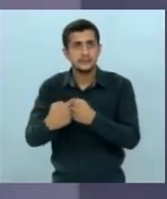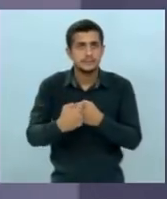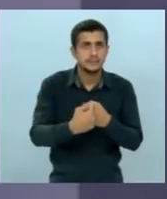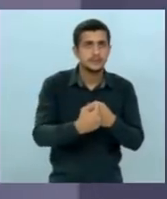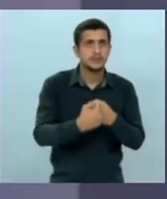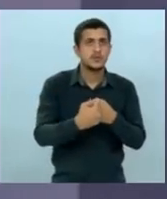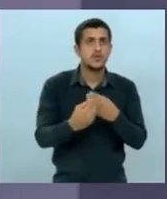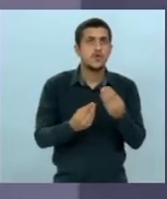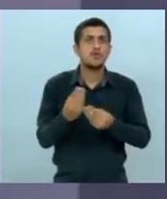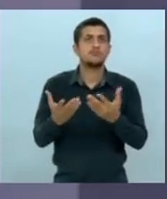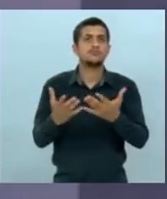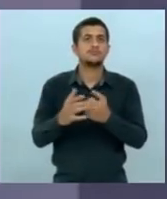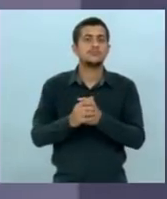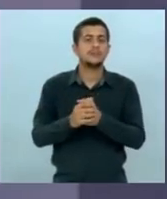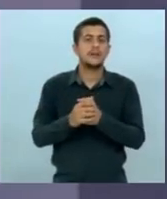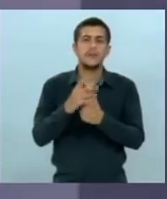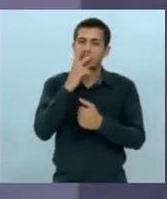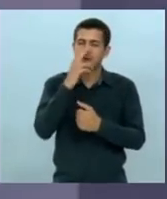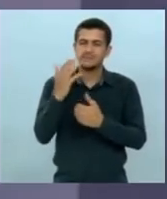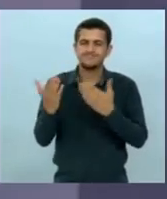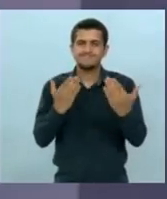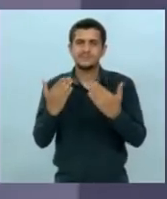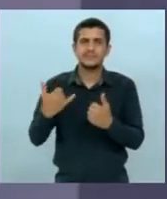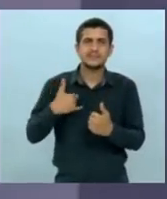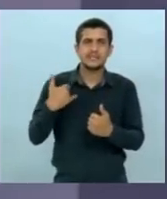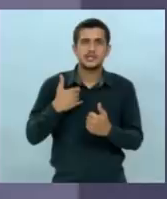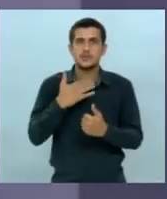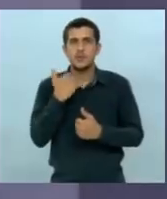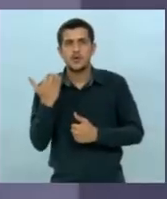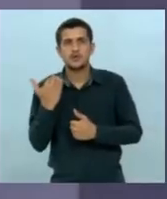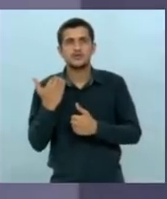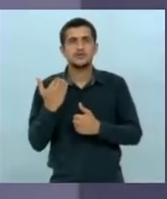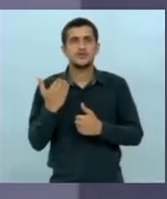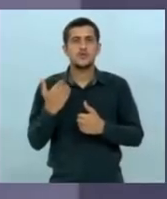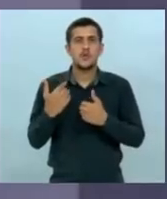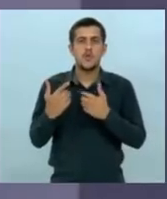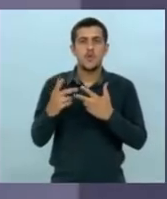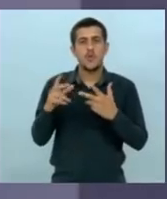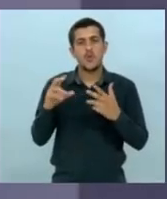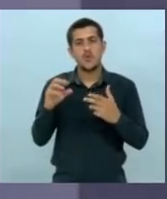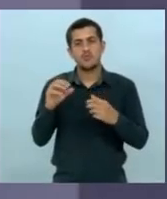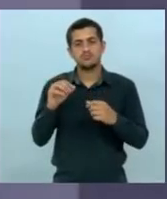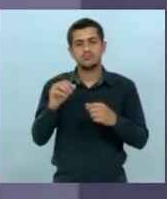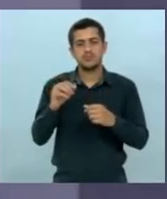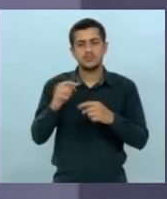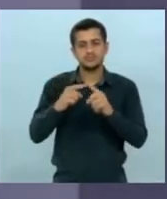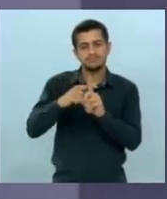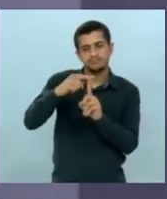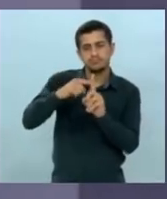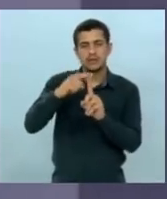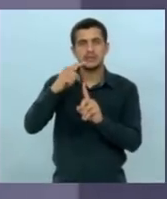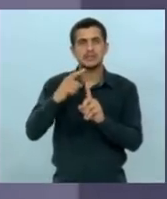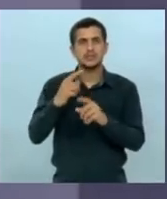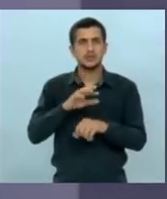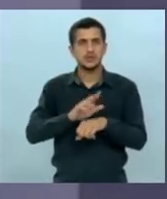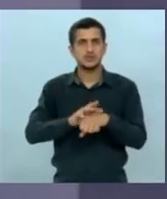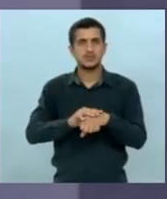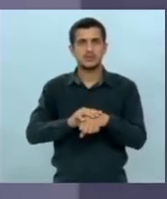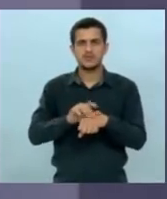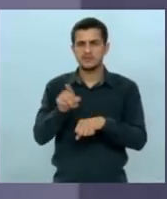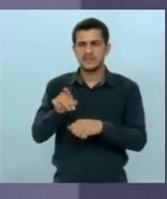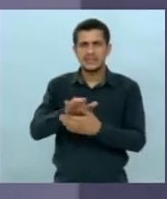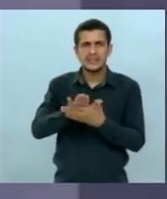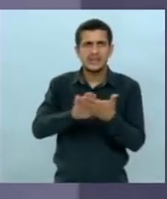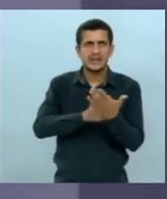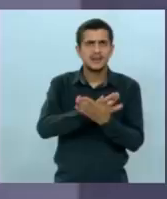vida e pela morte de acordo com a idade ou a gravidade da doença da doença do paciente então na verdade você não fez nada